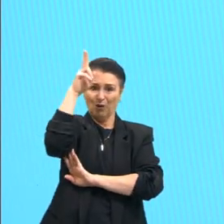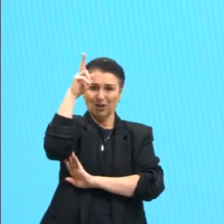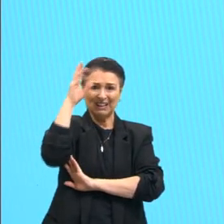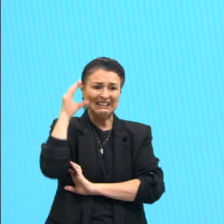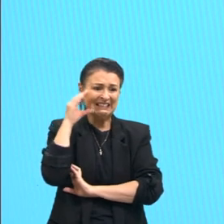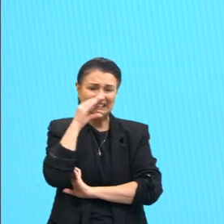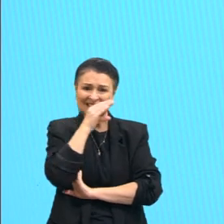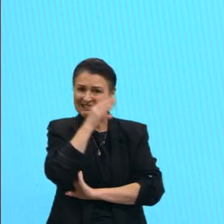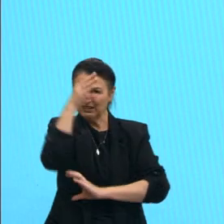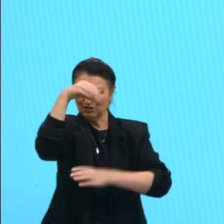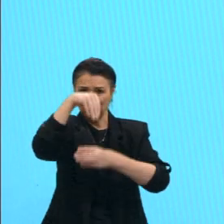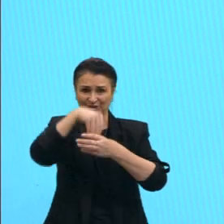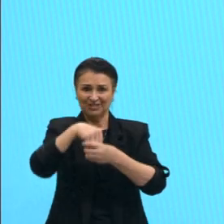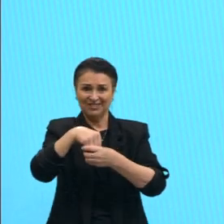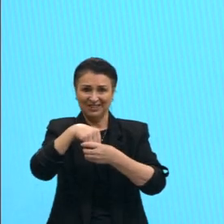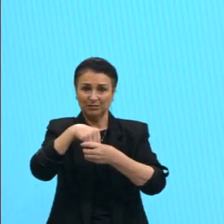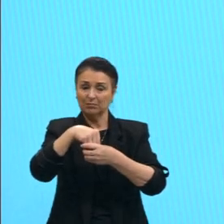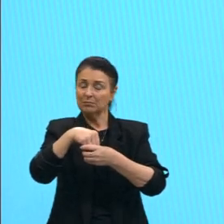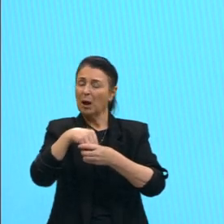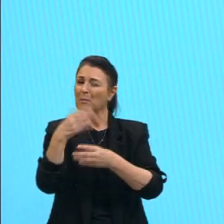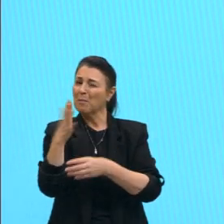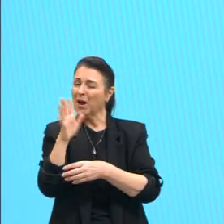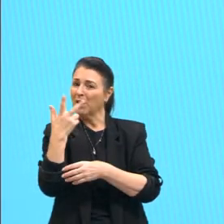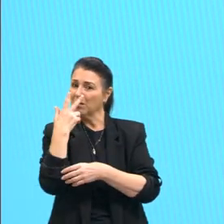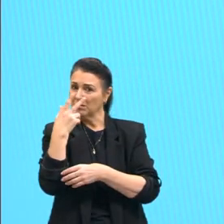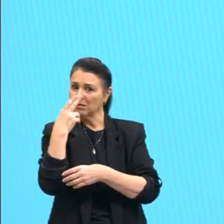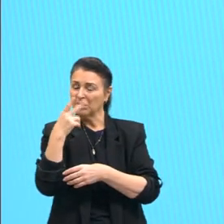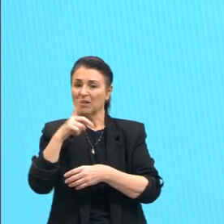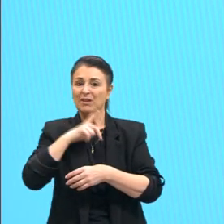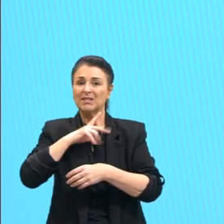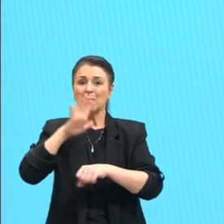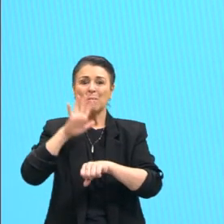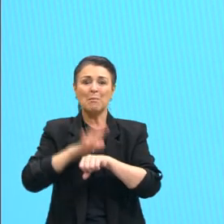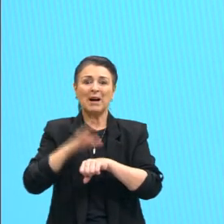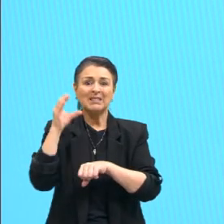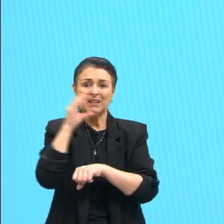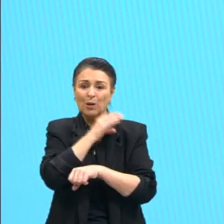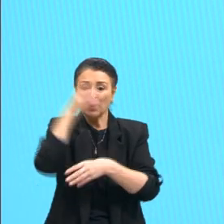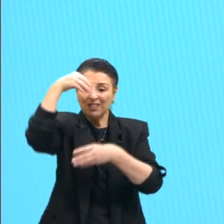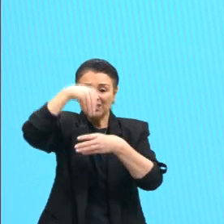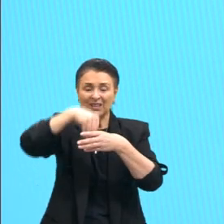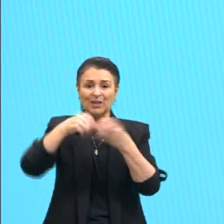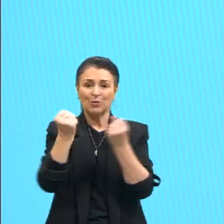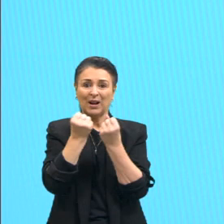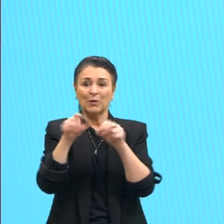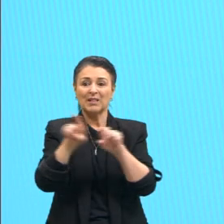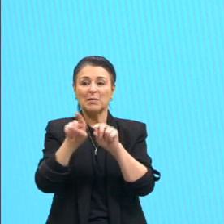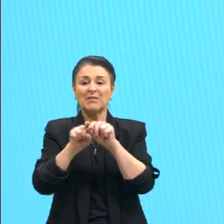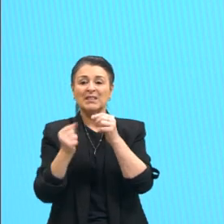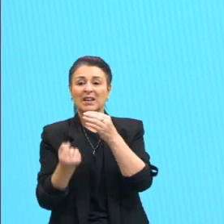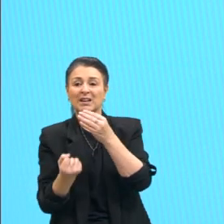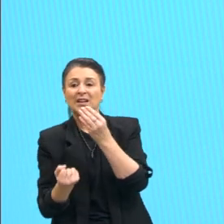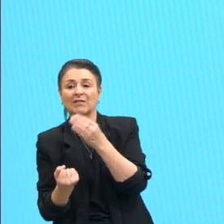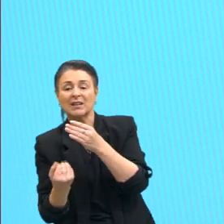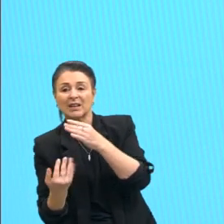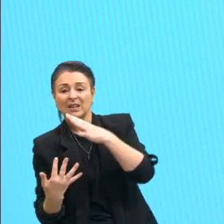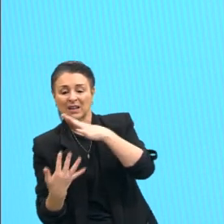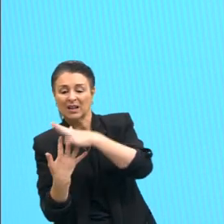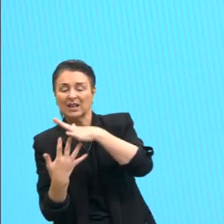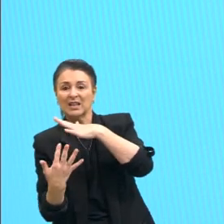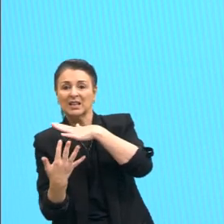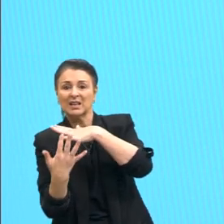janela aqui e fechasse, certo? Então o que que vai acontecer? Vai ter mais calor, vai ter mais vapor d'água, vai ter muito mais